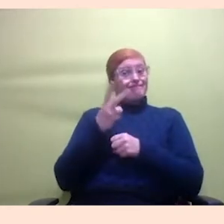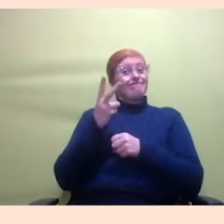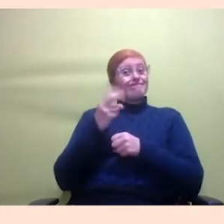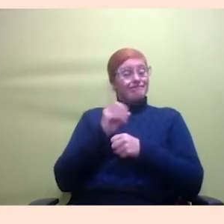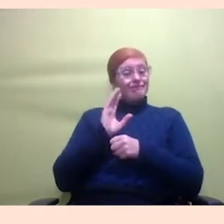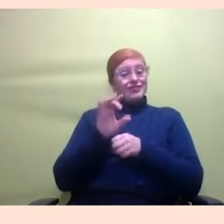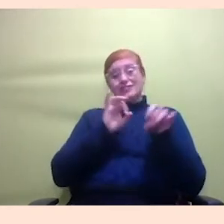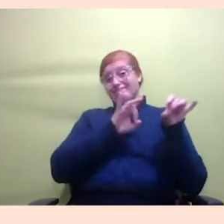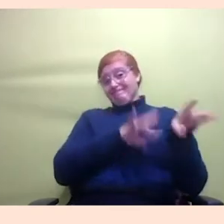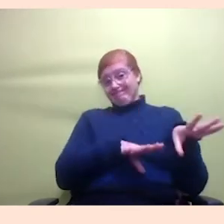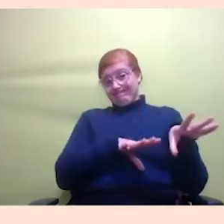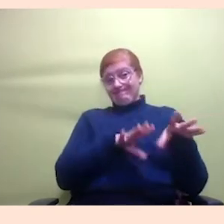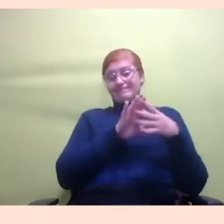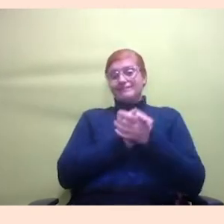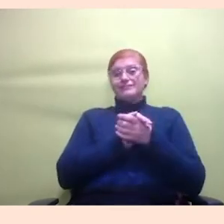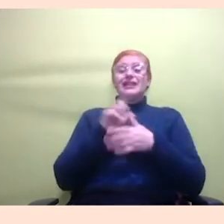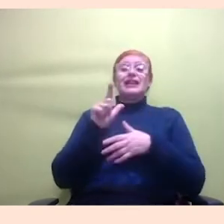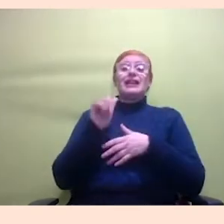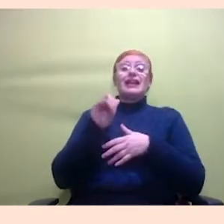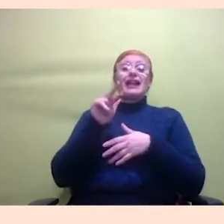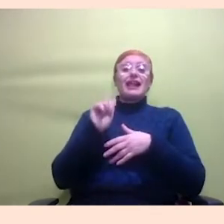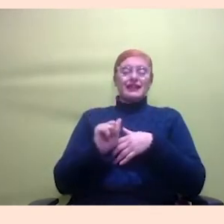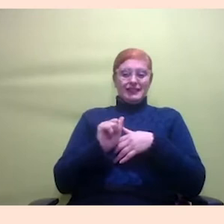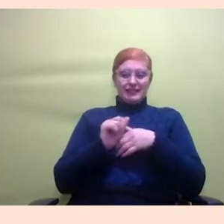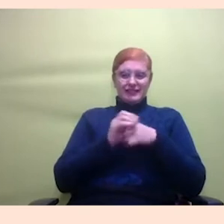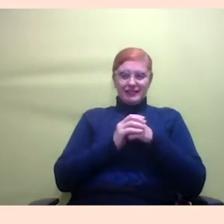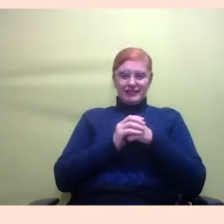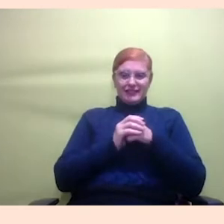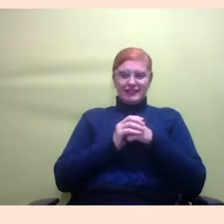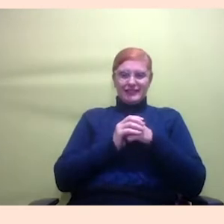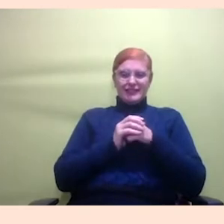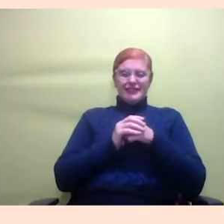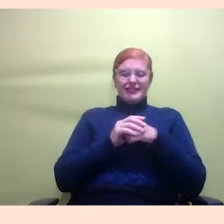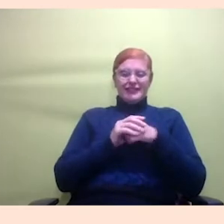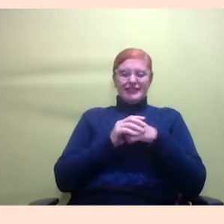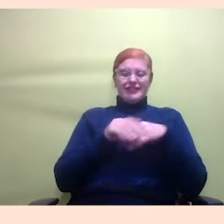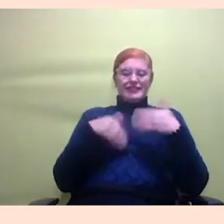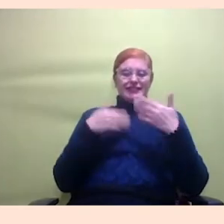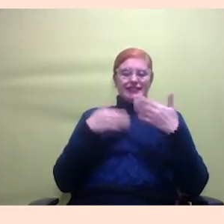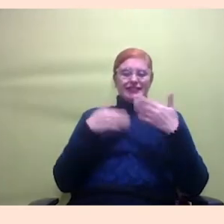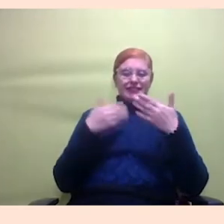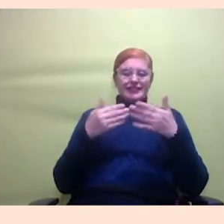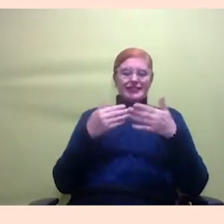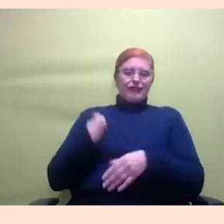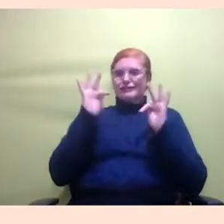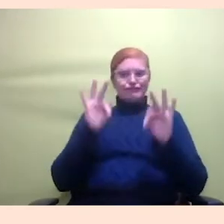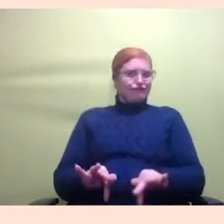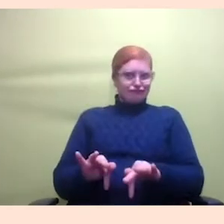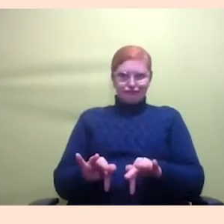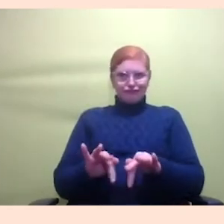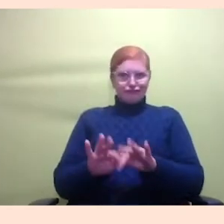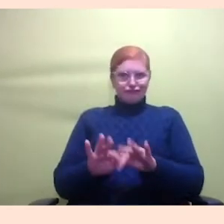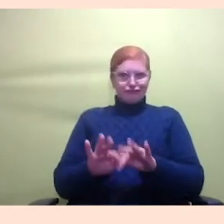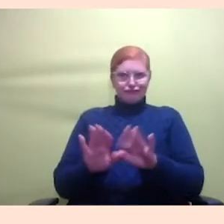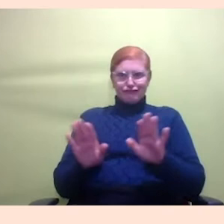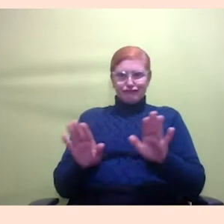vai lá Laina pega isso 2020 acabou gente enfim é um ano que a gente nem viu o aniversário eu fiz aniversário em janeiro e